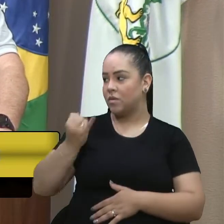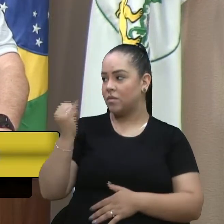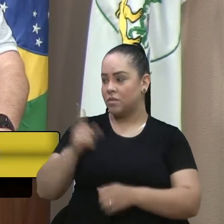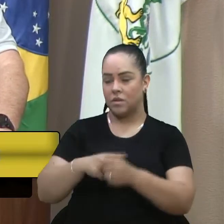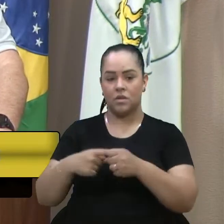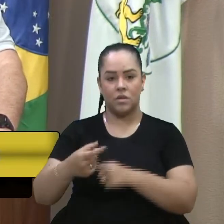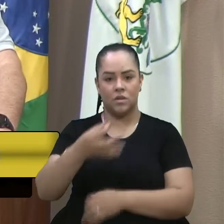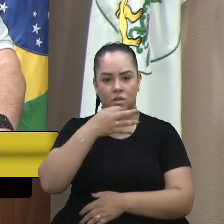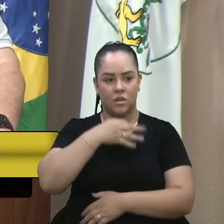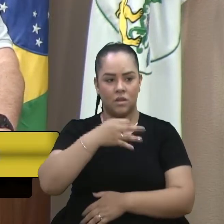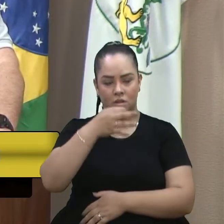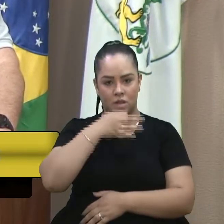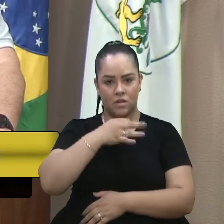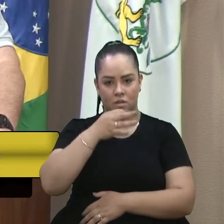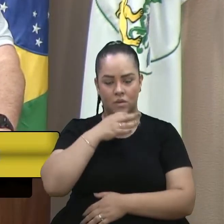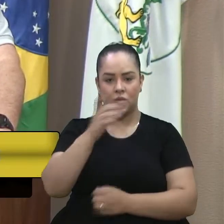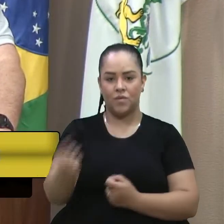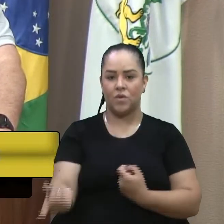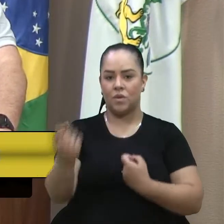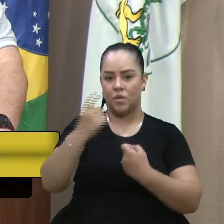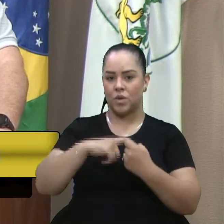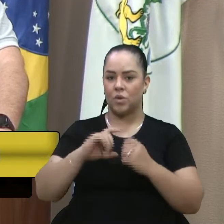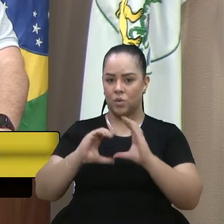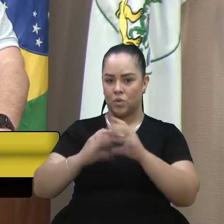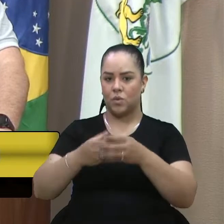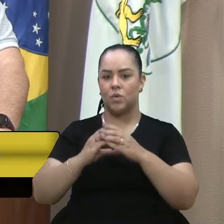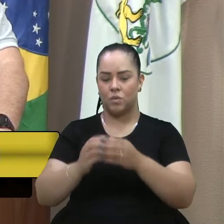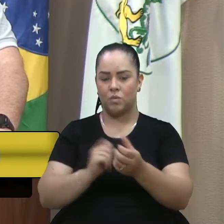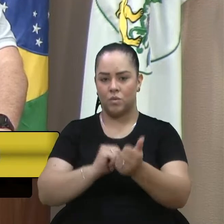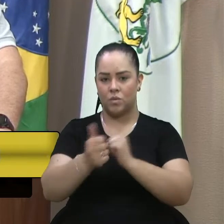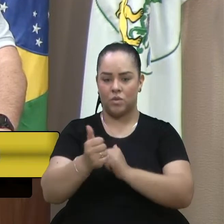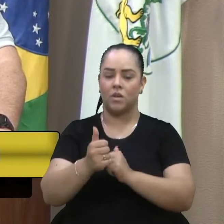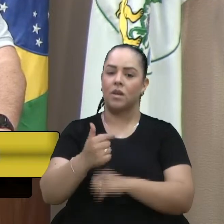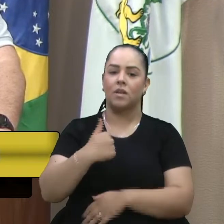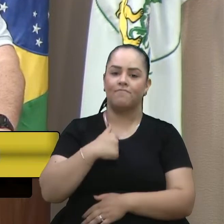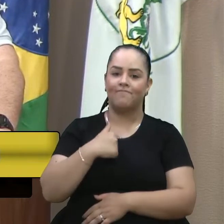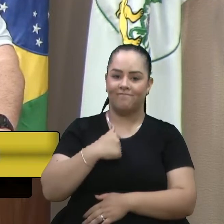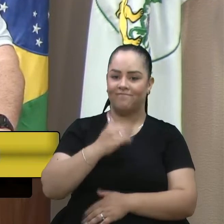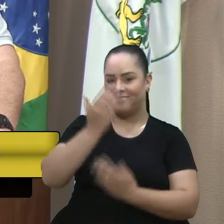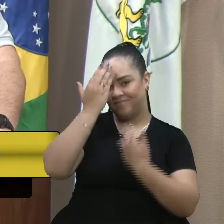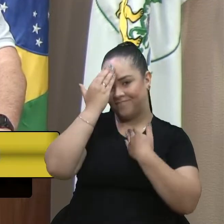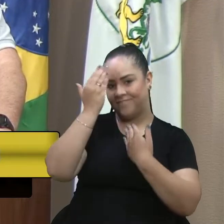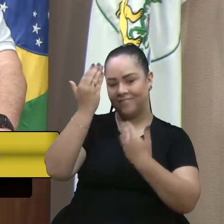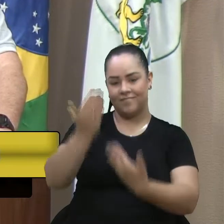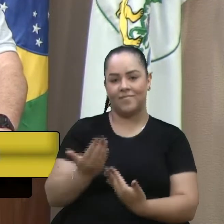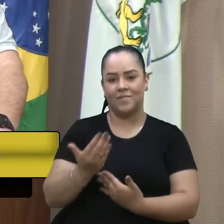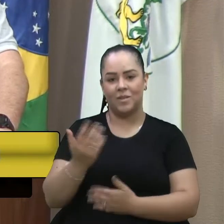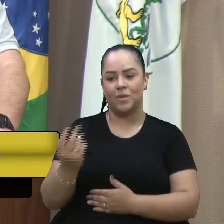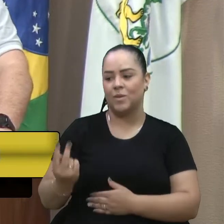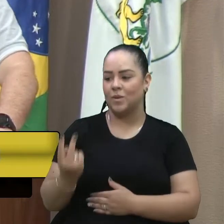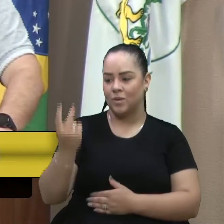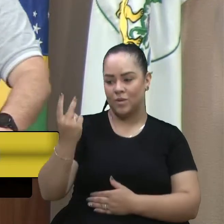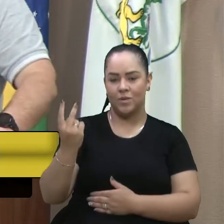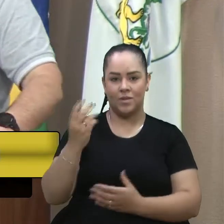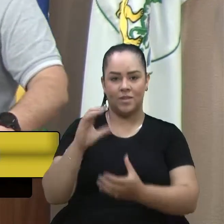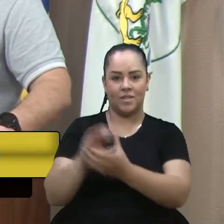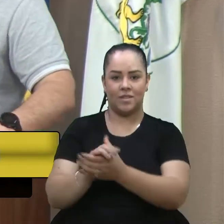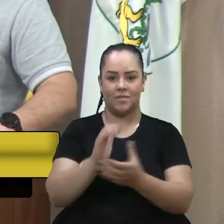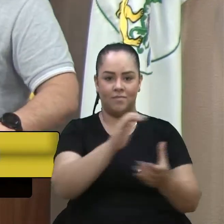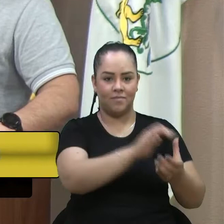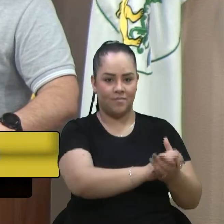retorno e para o turismo esportivo. Eu tenho, na verdade, que agradecer os dois casais o